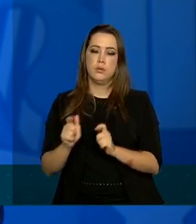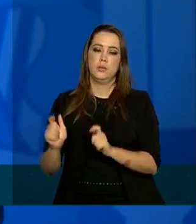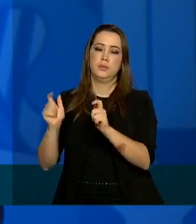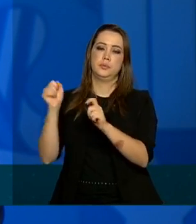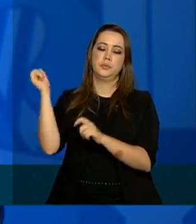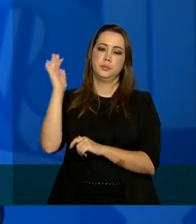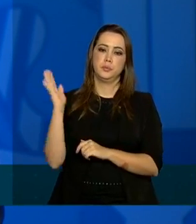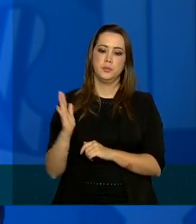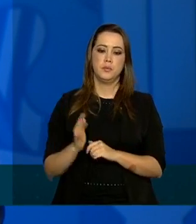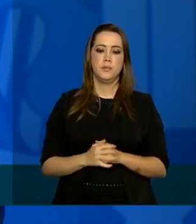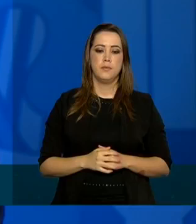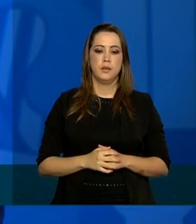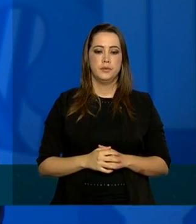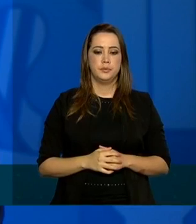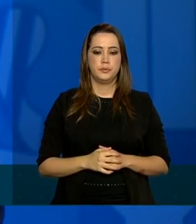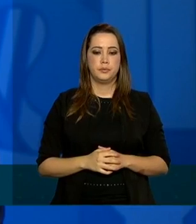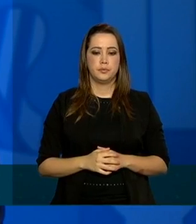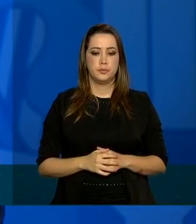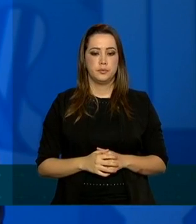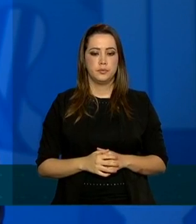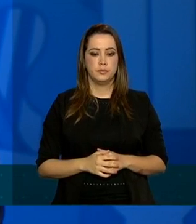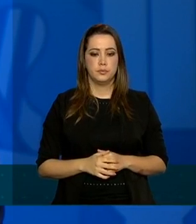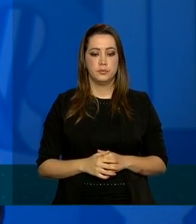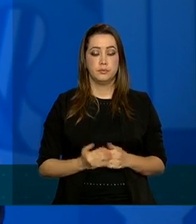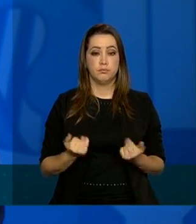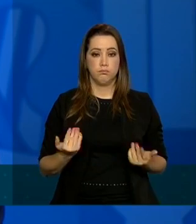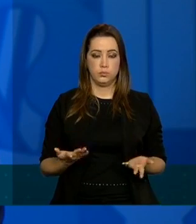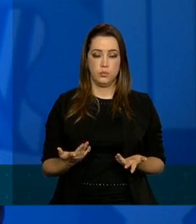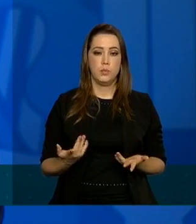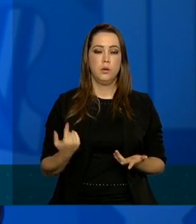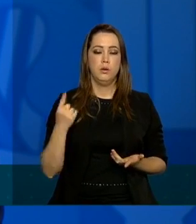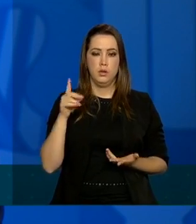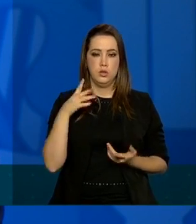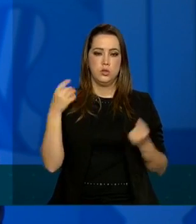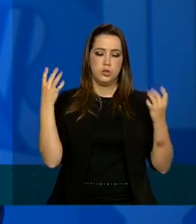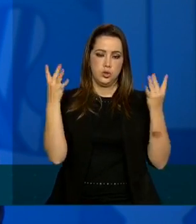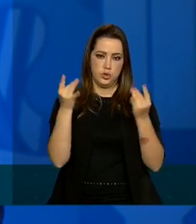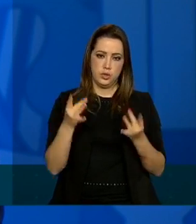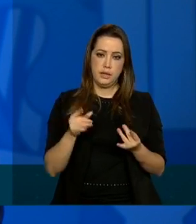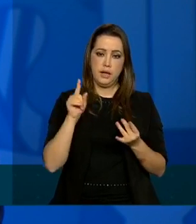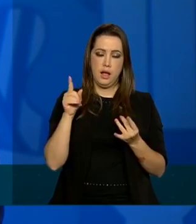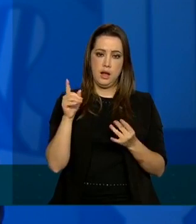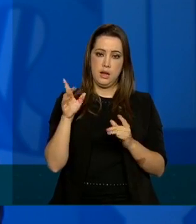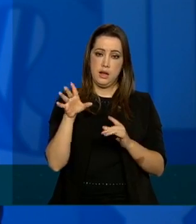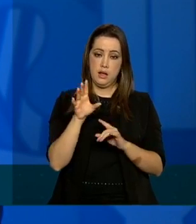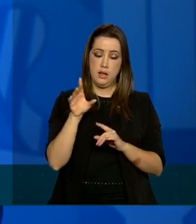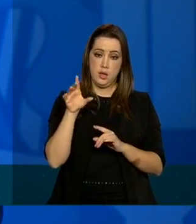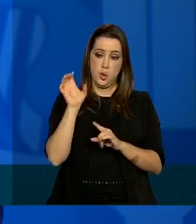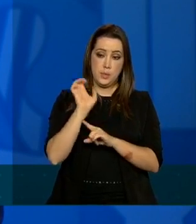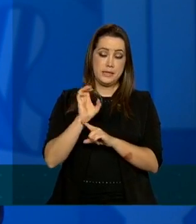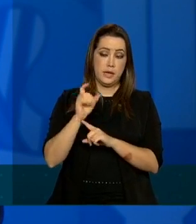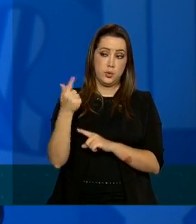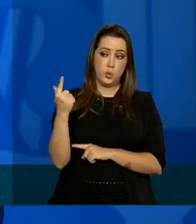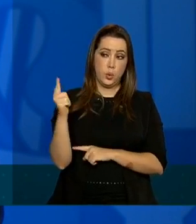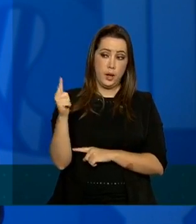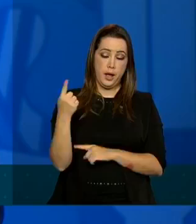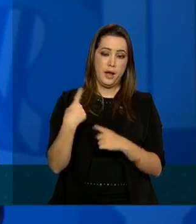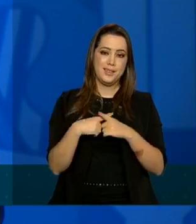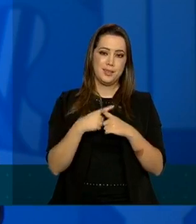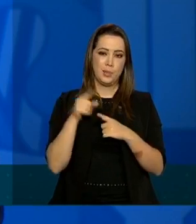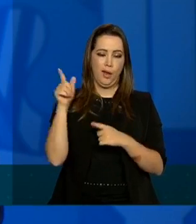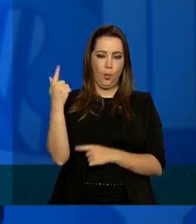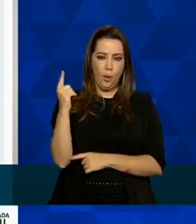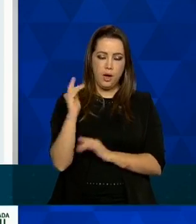Próximo. Aí a gente destaca o estado de Goiás, que nas últimas semanas têm apresentado um